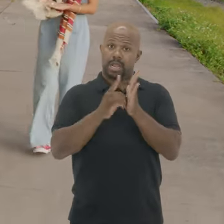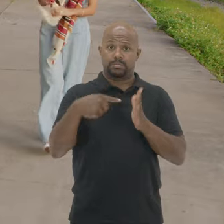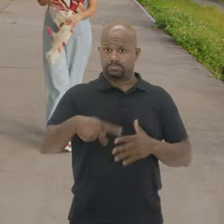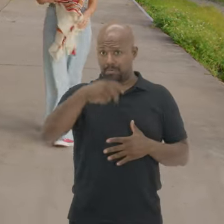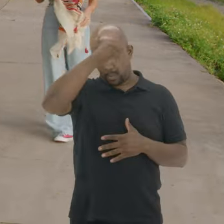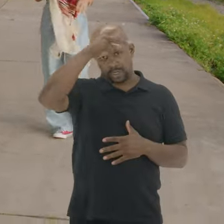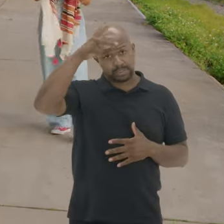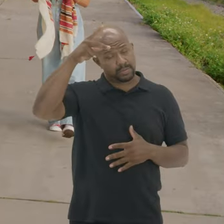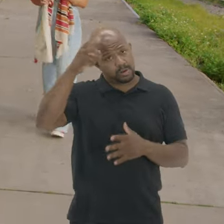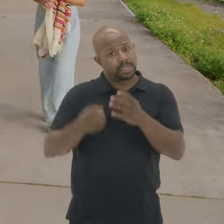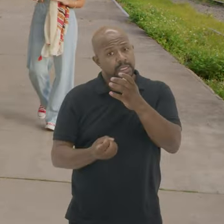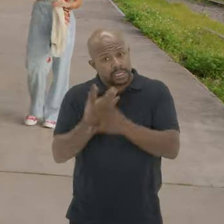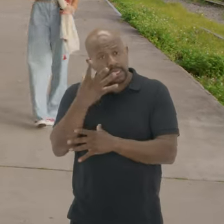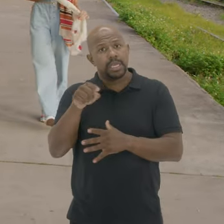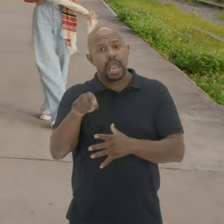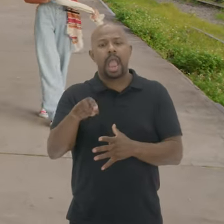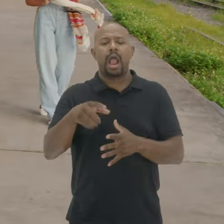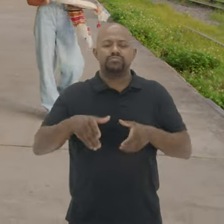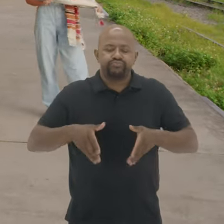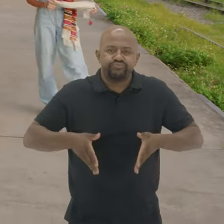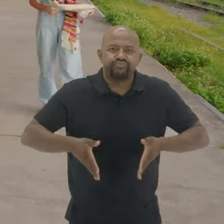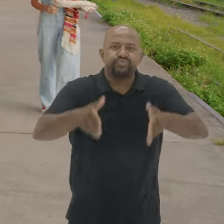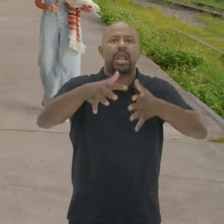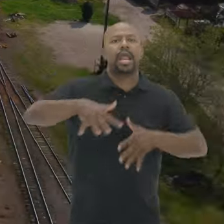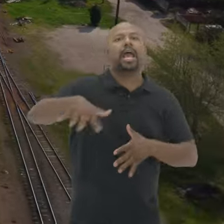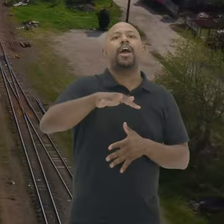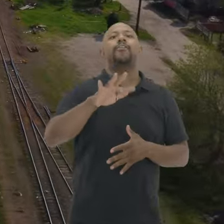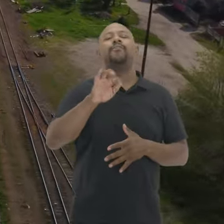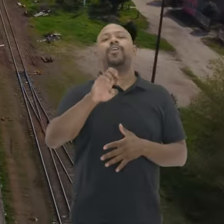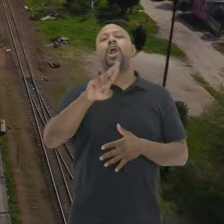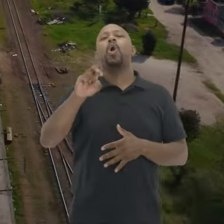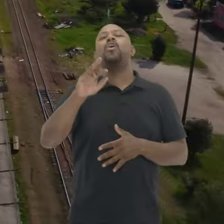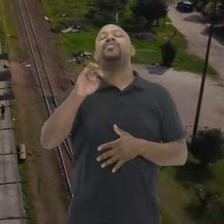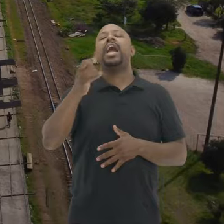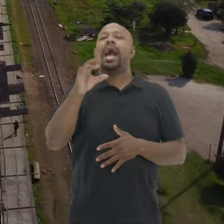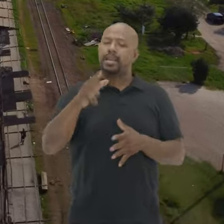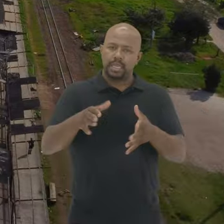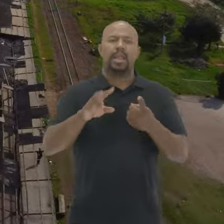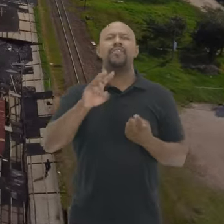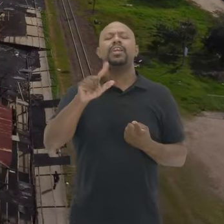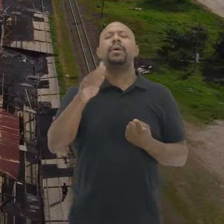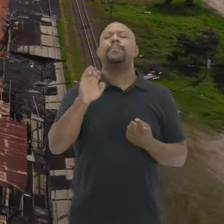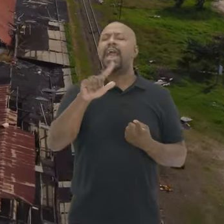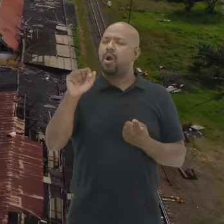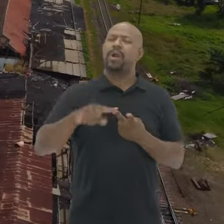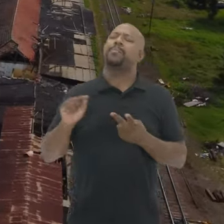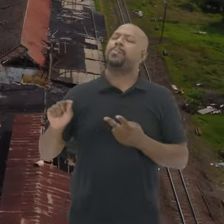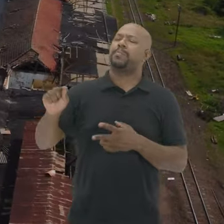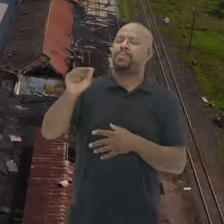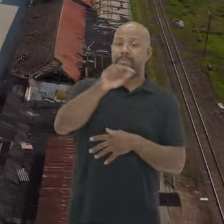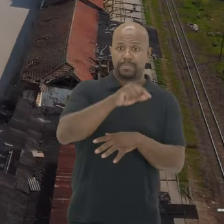decreto municipal Que cria Que forma a mancha ferroviária Que é bem essa área Que a gente está inserido hoje Pega a Vila Belga